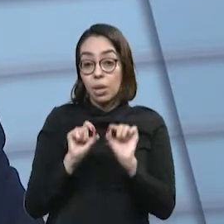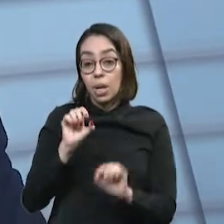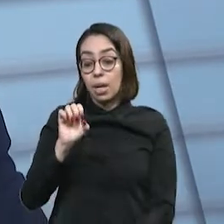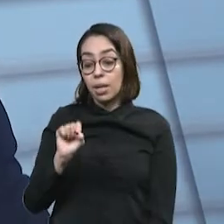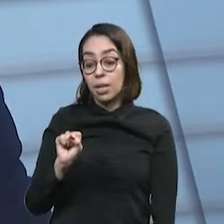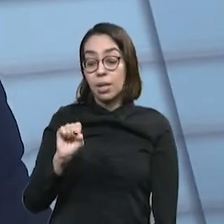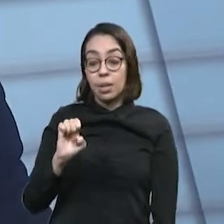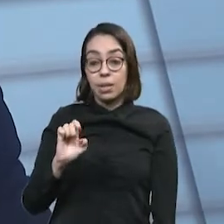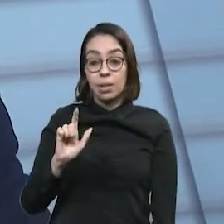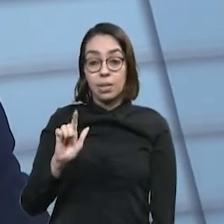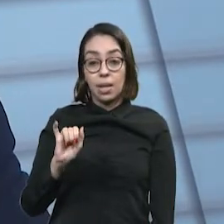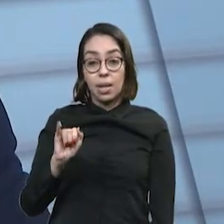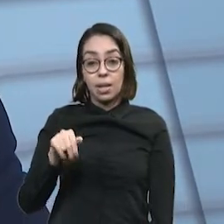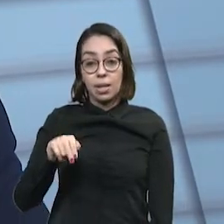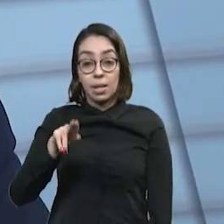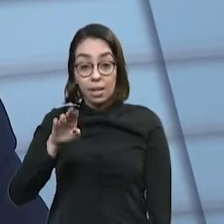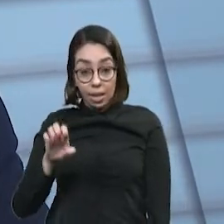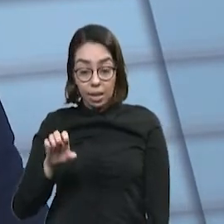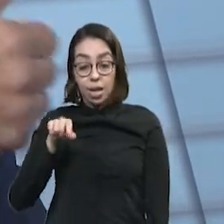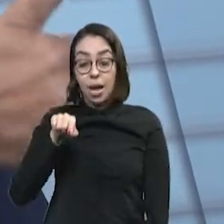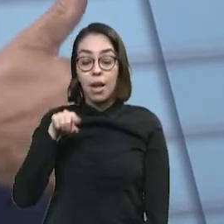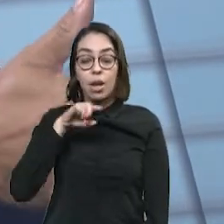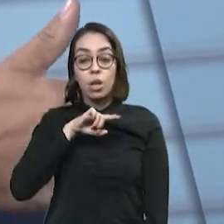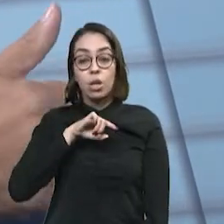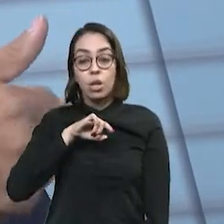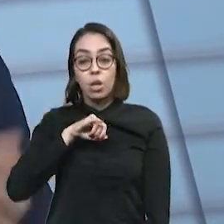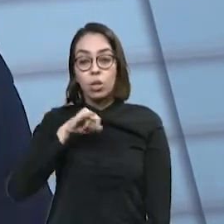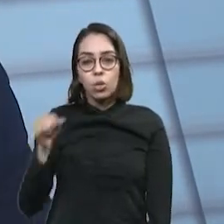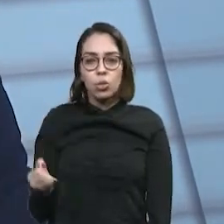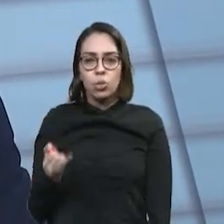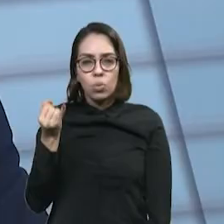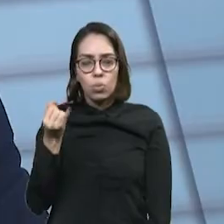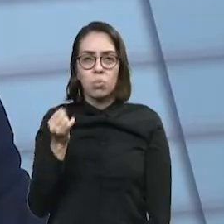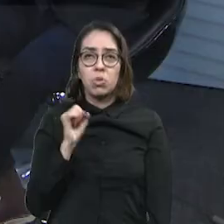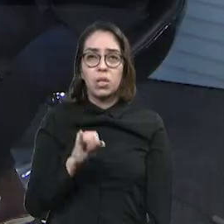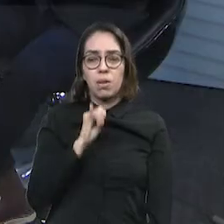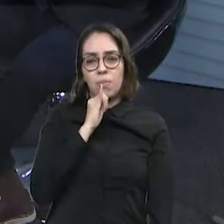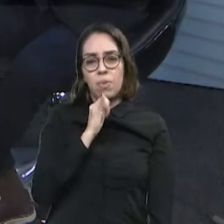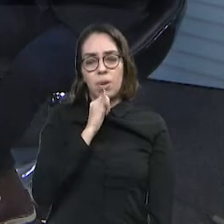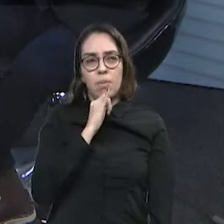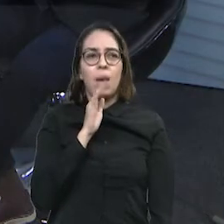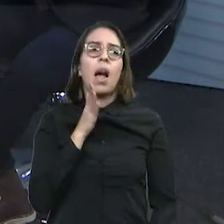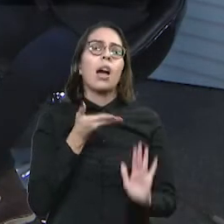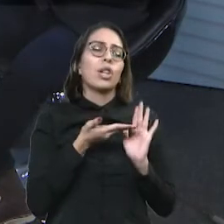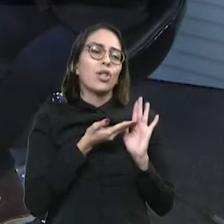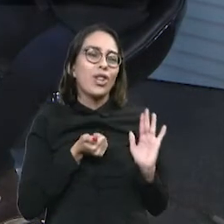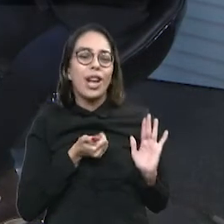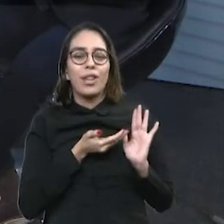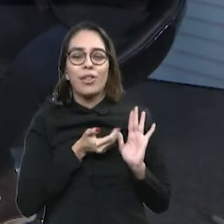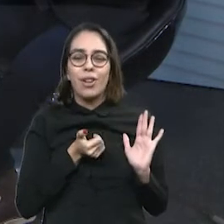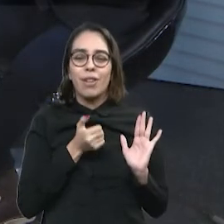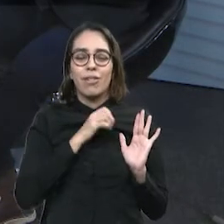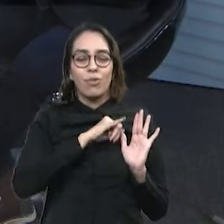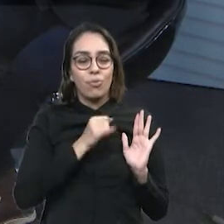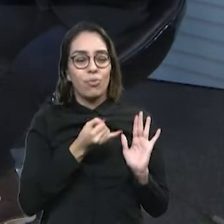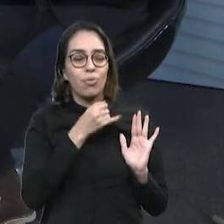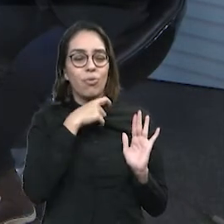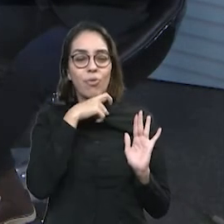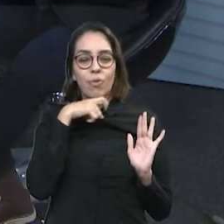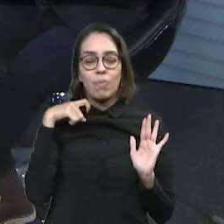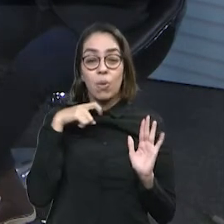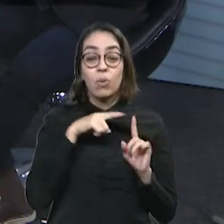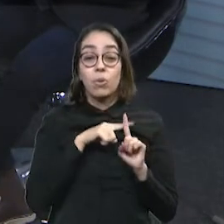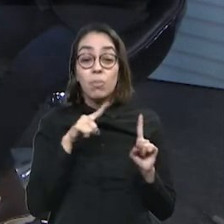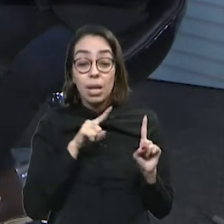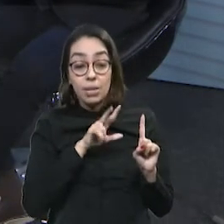economia, agora... As parcelas serão reajustadas. Serão Quer você amortiza 100% de juros, multa, mora em casa, mas, a partir daí,